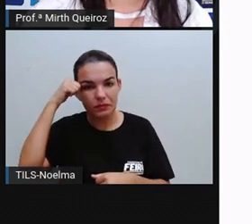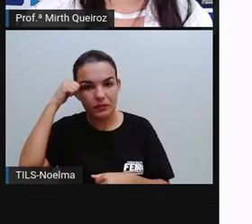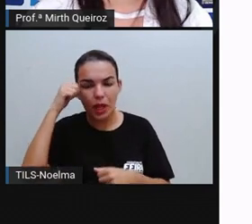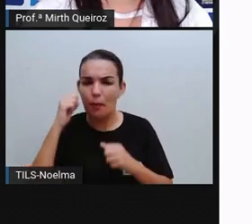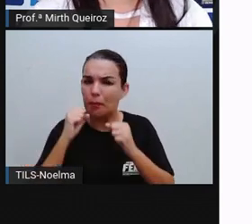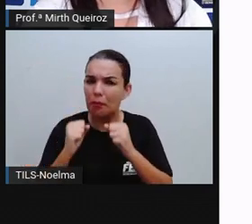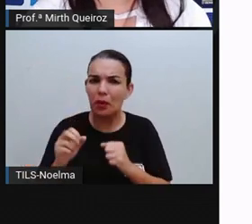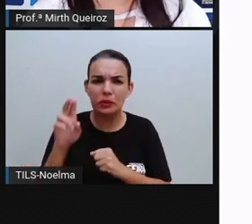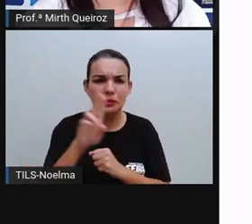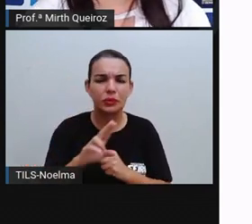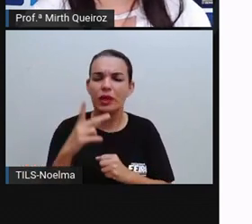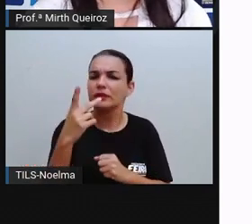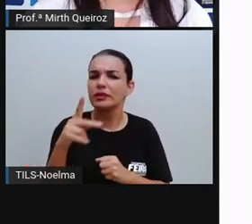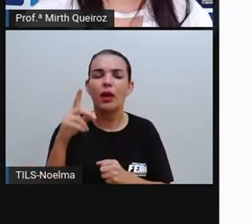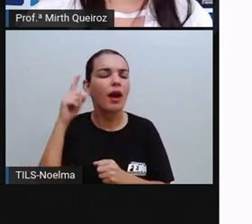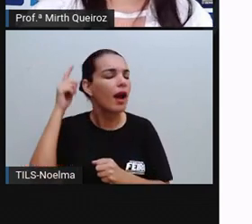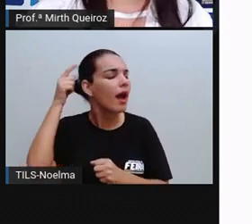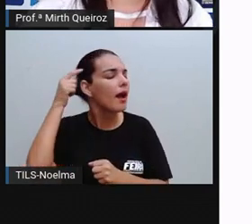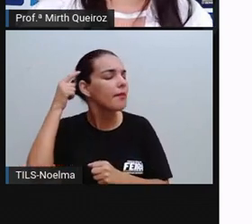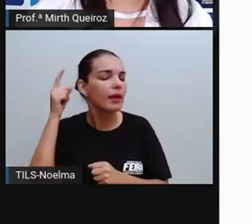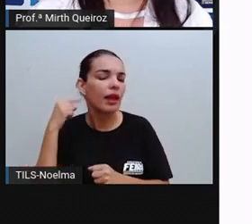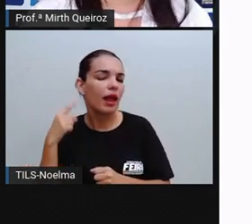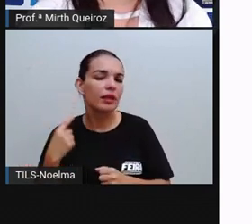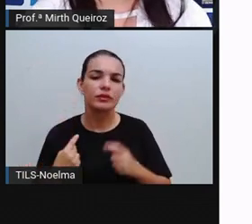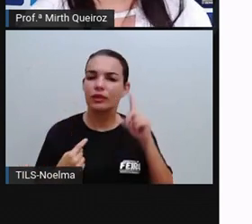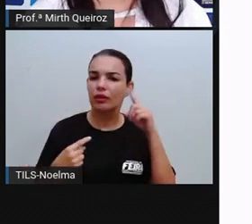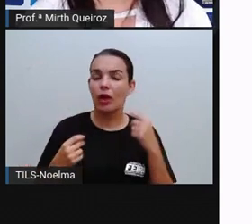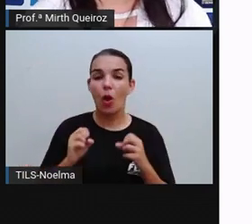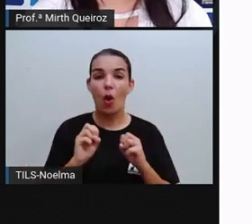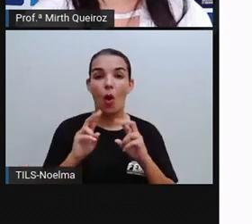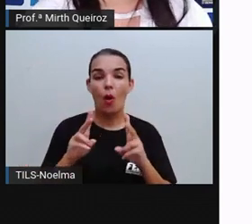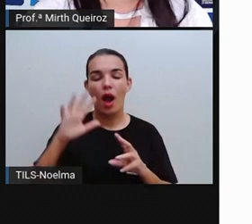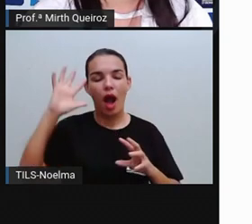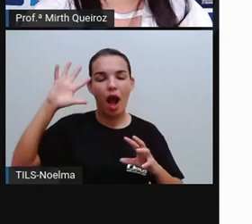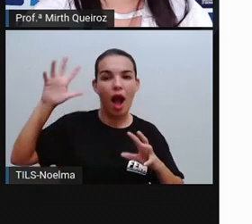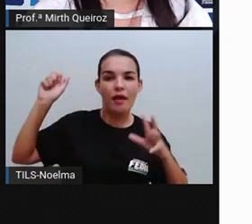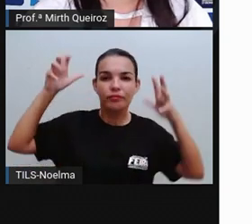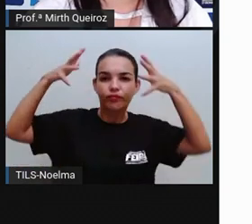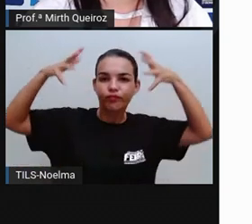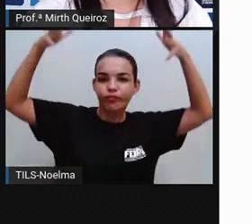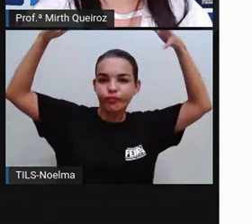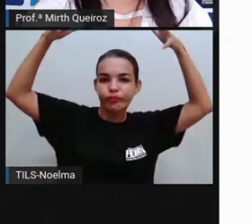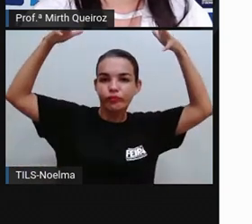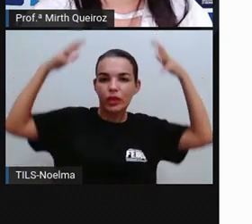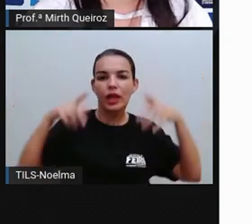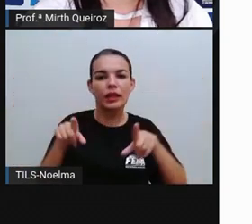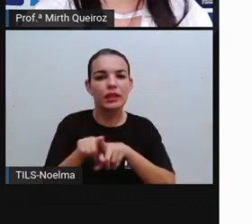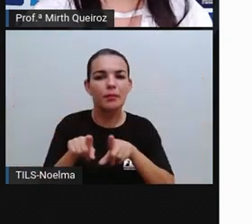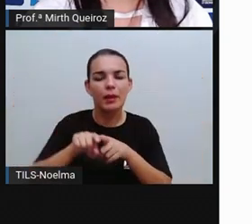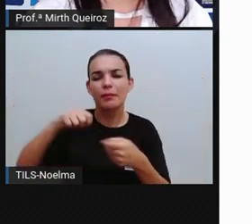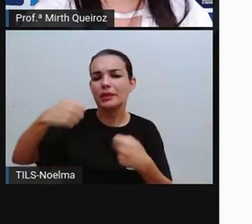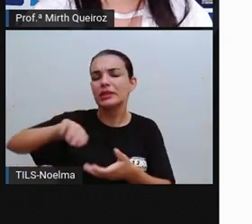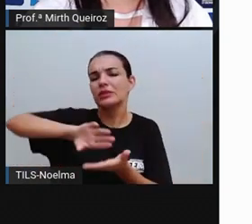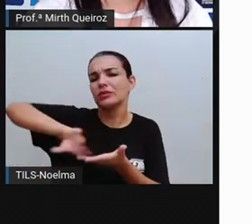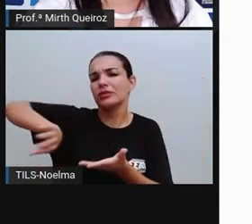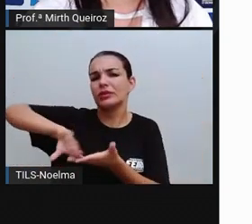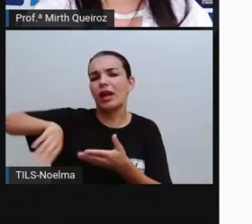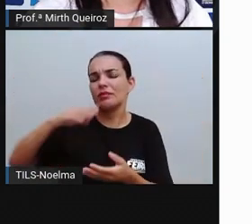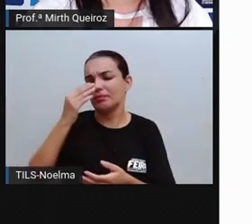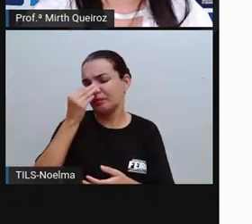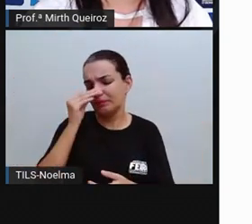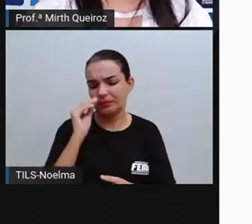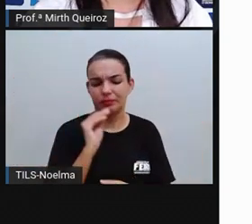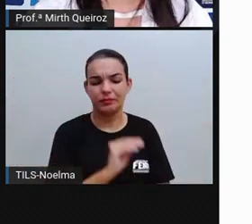se o cabelo é cacheado ou cabelo afro e retirar o tom pejorativo da fala, porque ter um